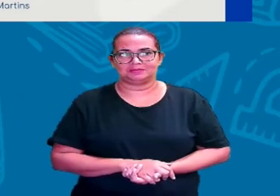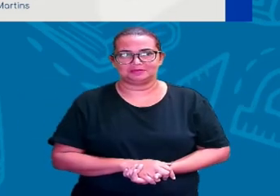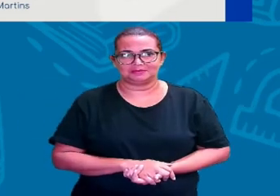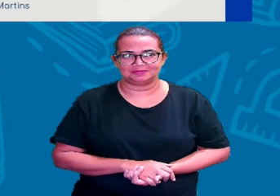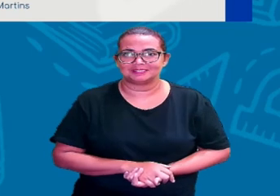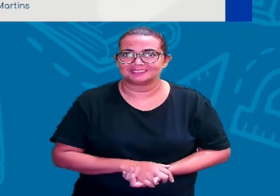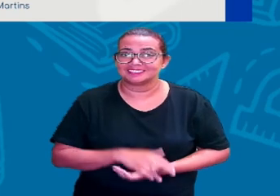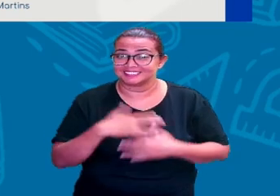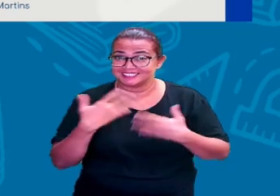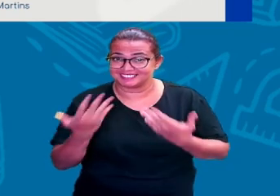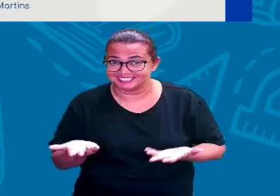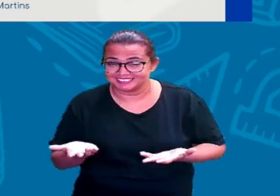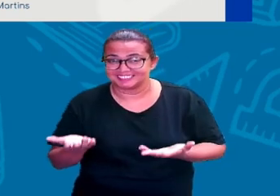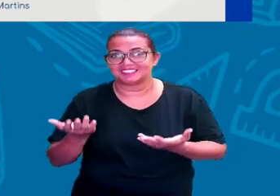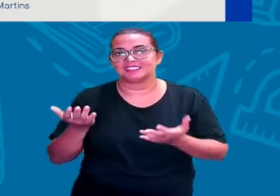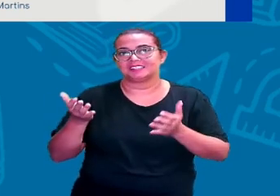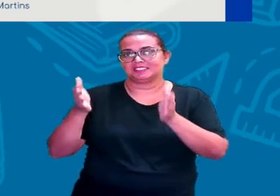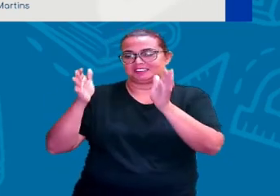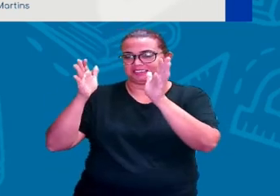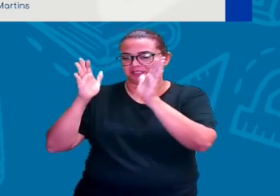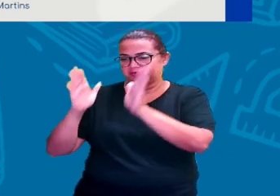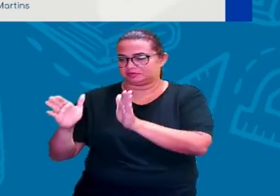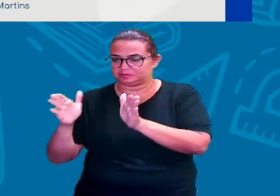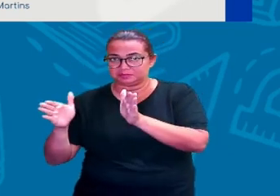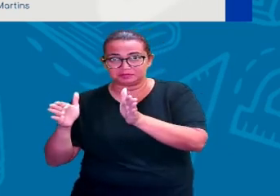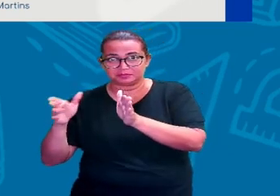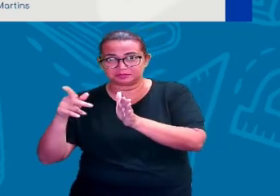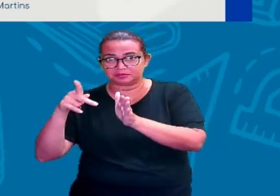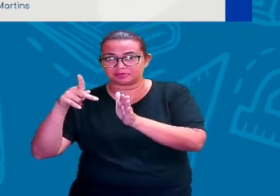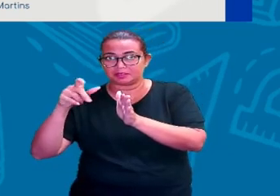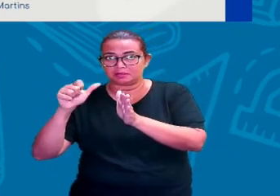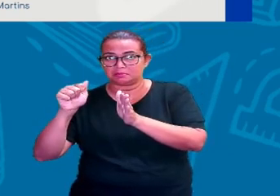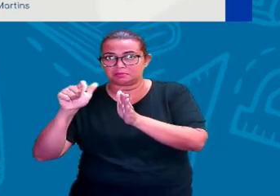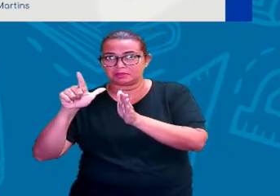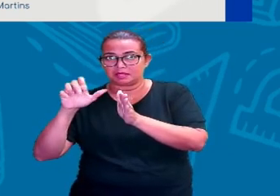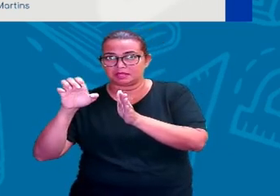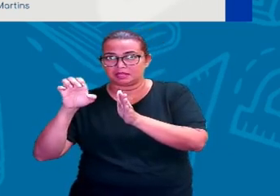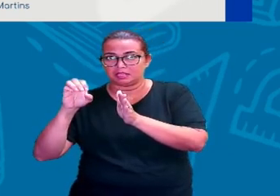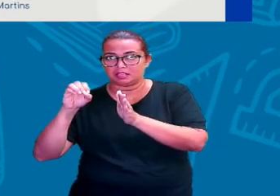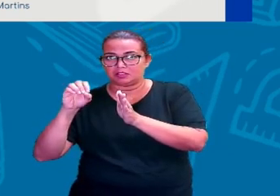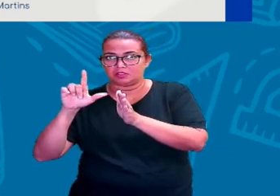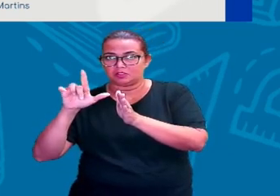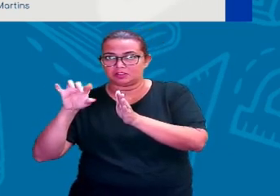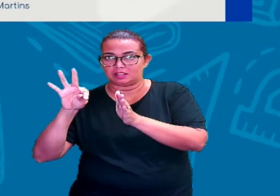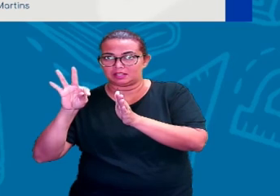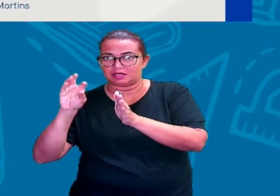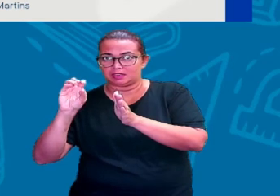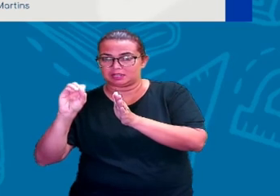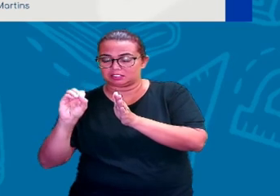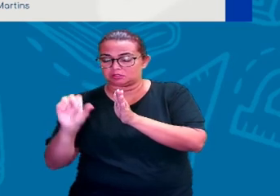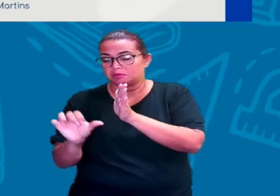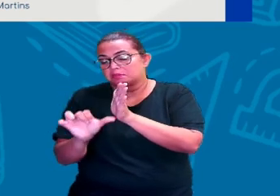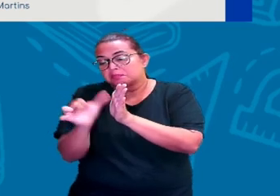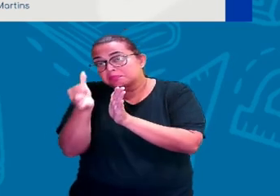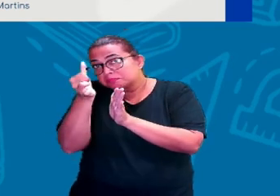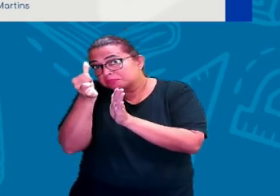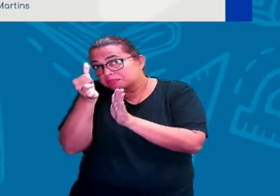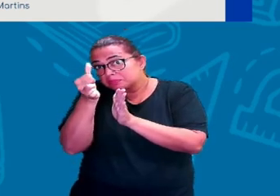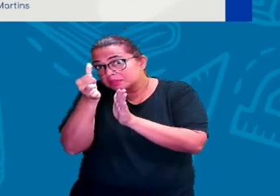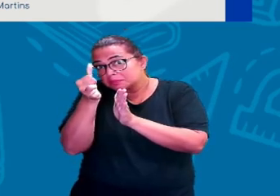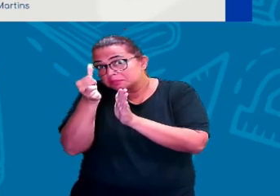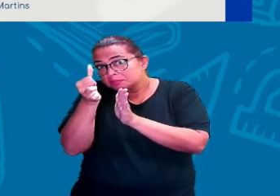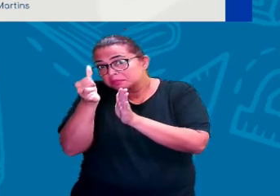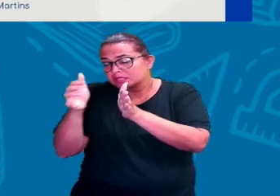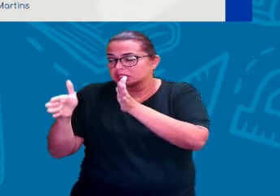Então, vamos lá. O período paleolítico, né? A primeira fase, ou primeiro período da pré-história, né? E